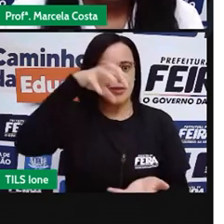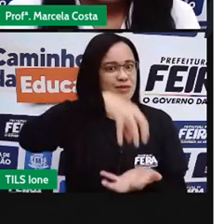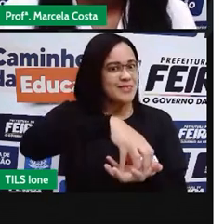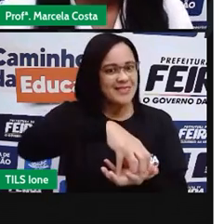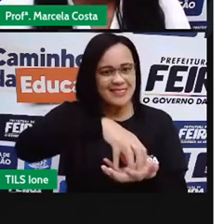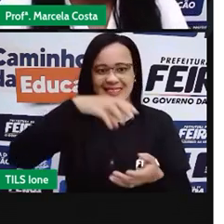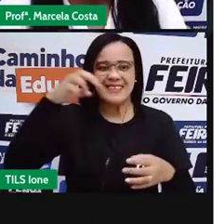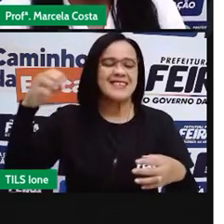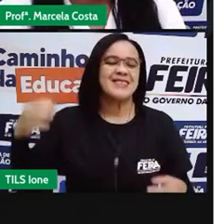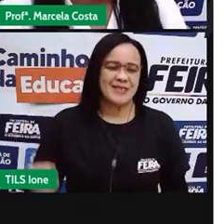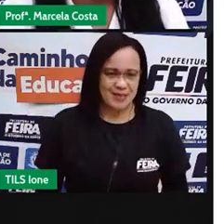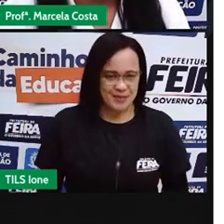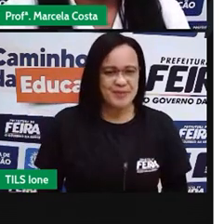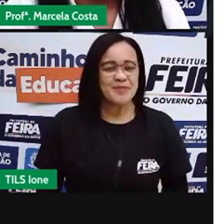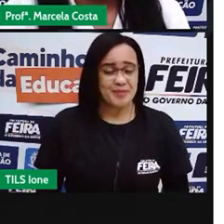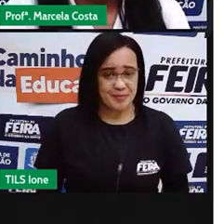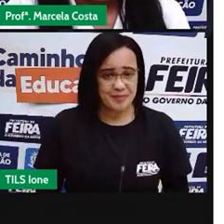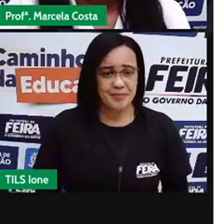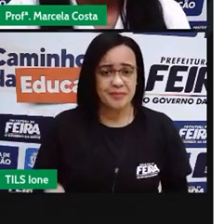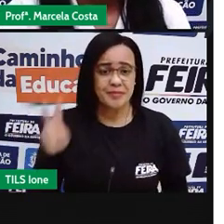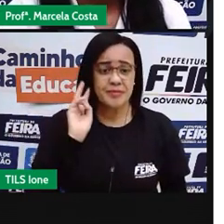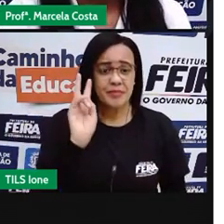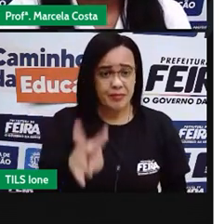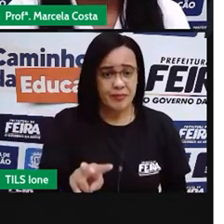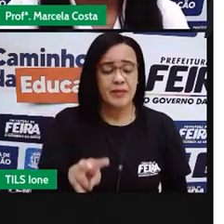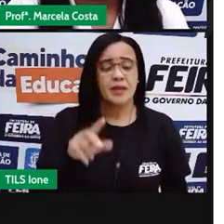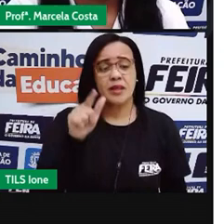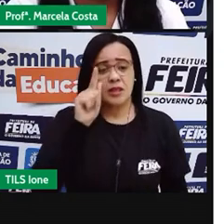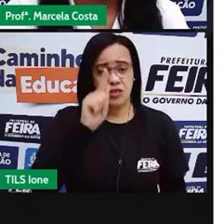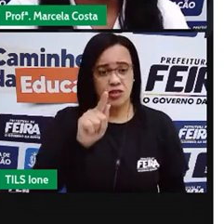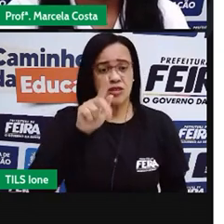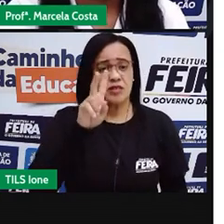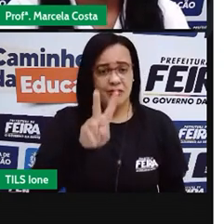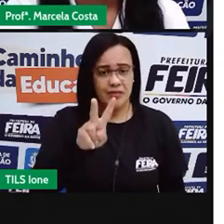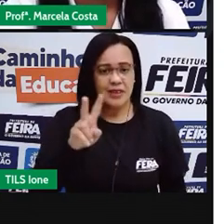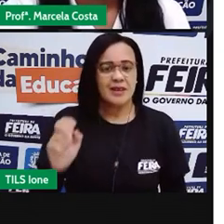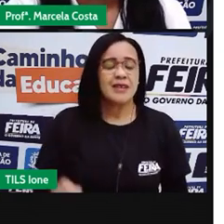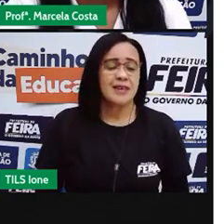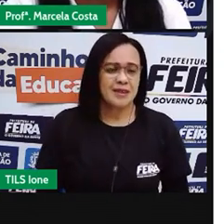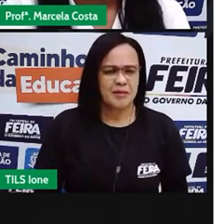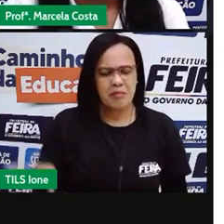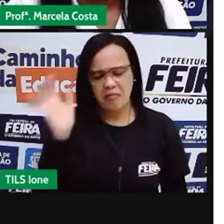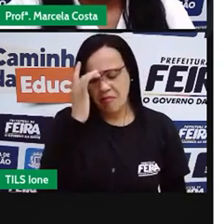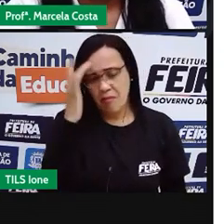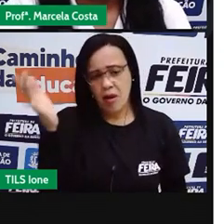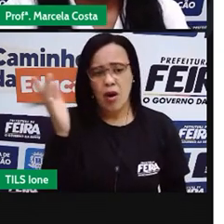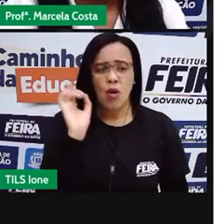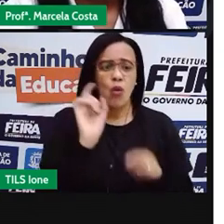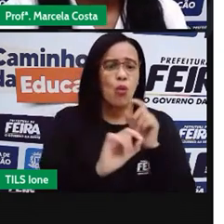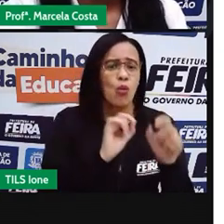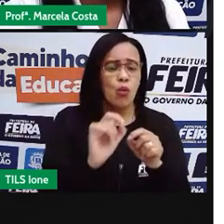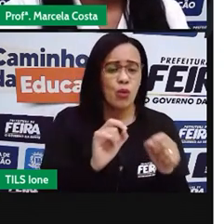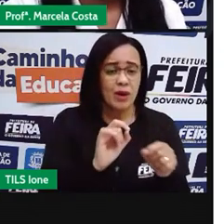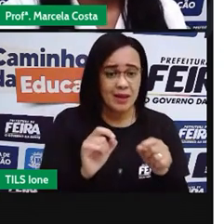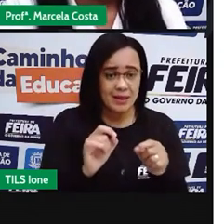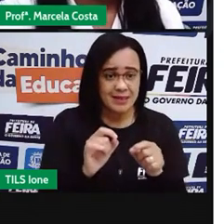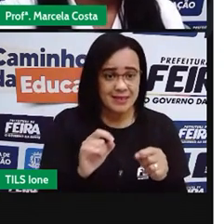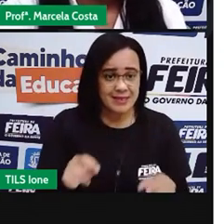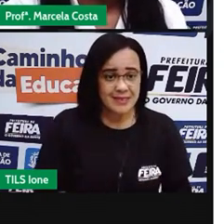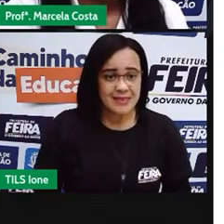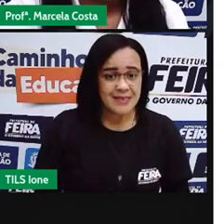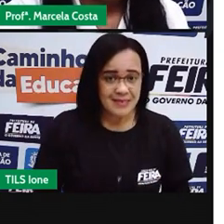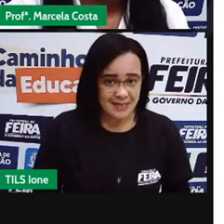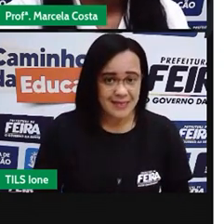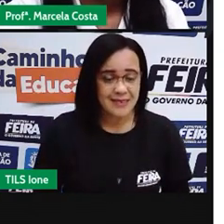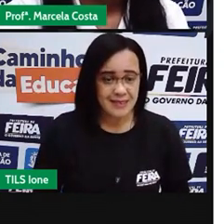A gente vê que a avenida Getúlio Vargas, ela facilita a circulação para outras